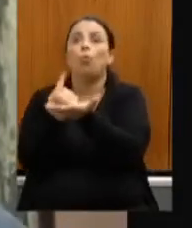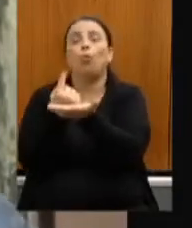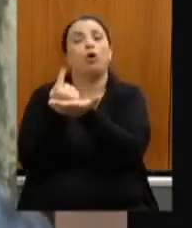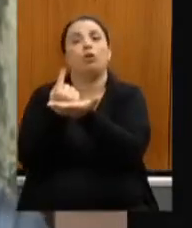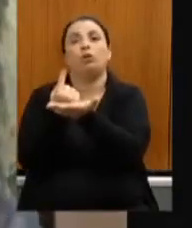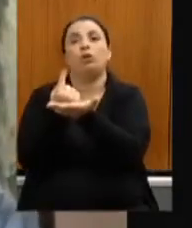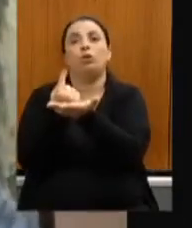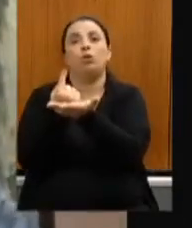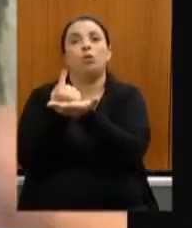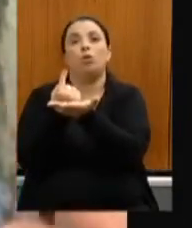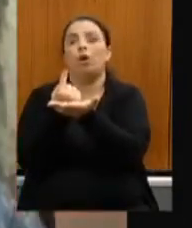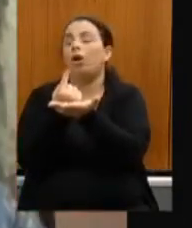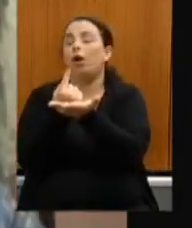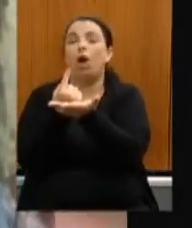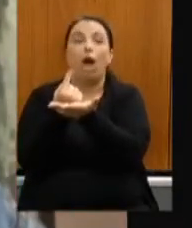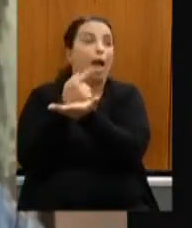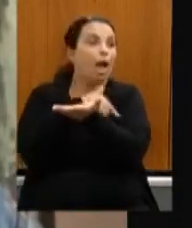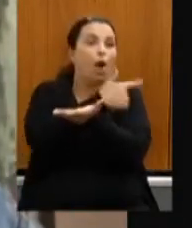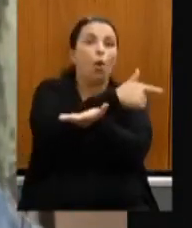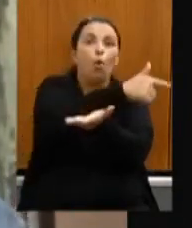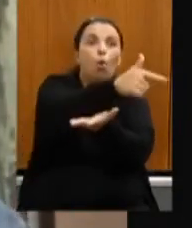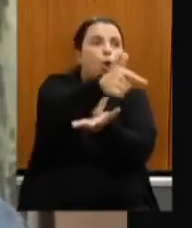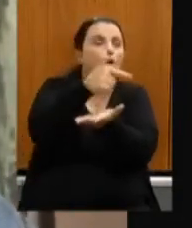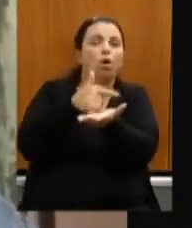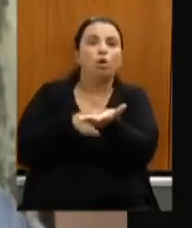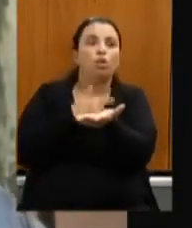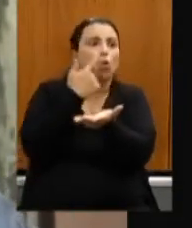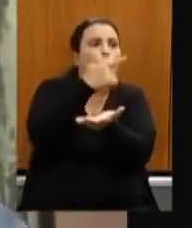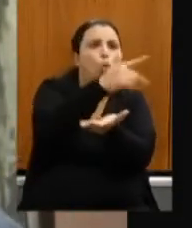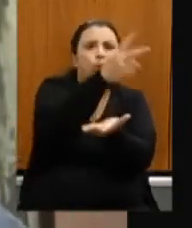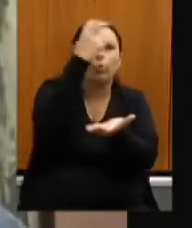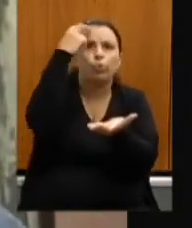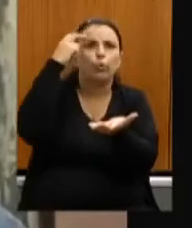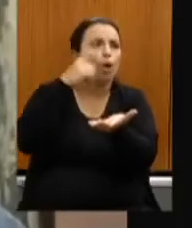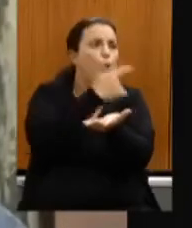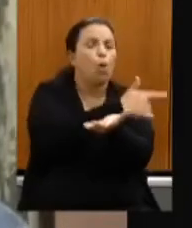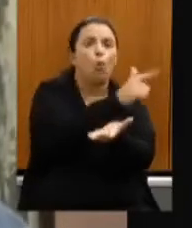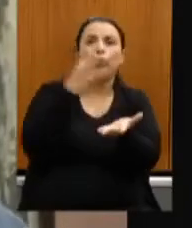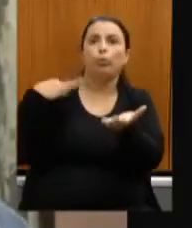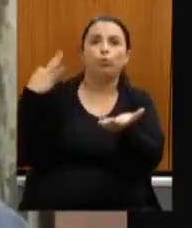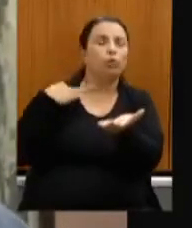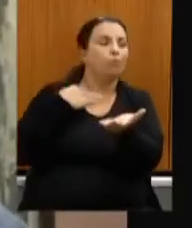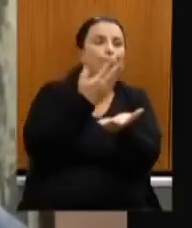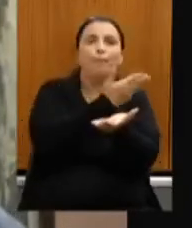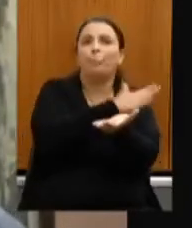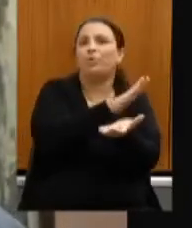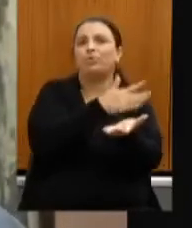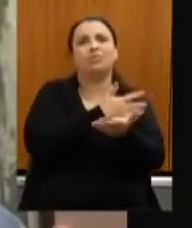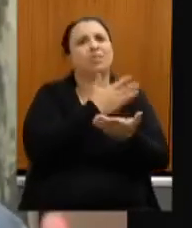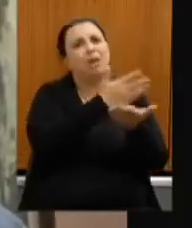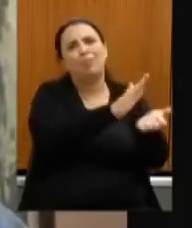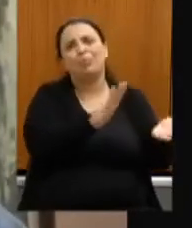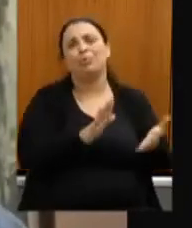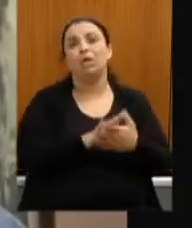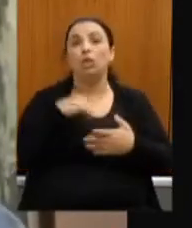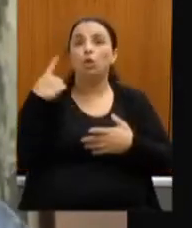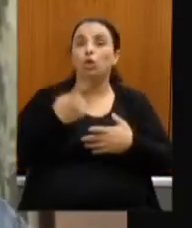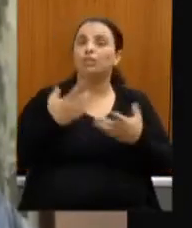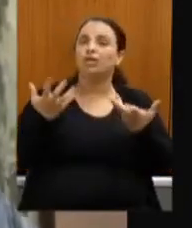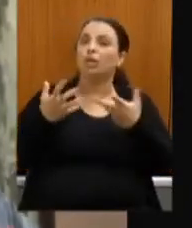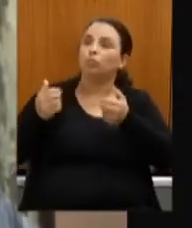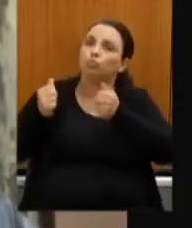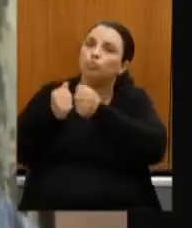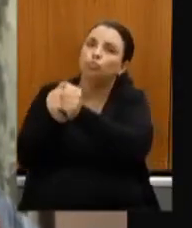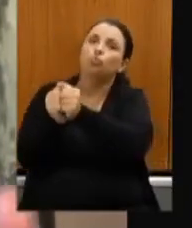tchau e bença para a nossa cultura e para o nosso turismo então o conte com a gente nós queremos ser parceiros eu